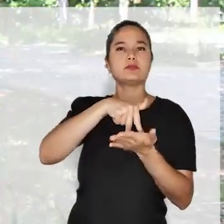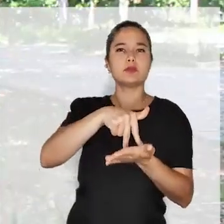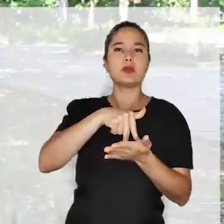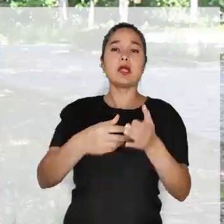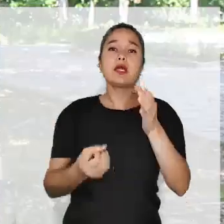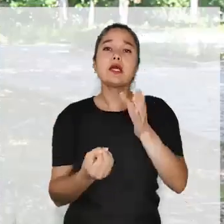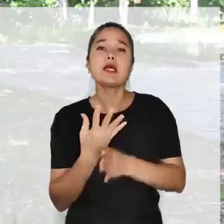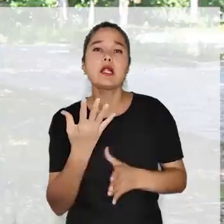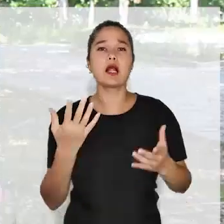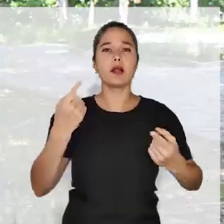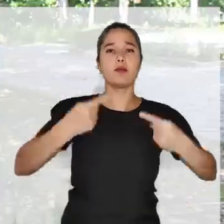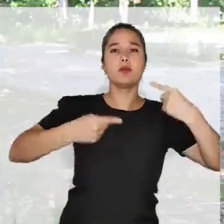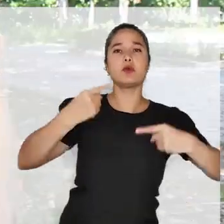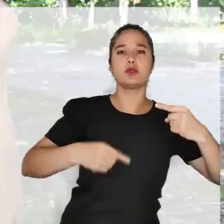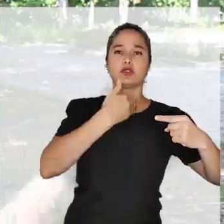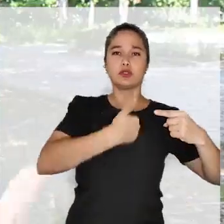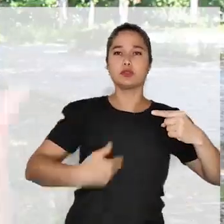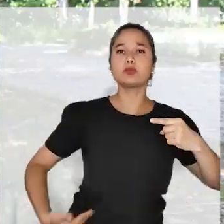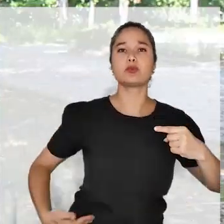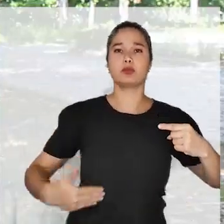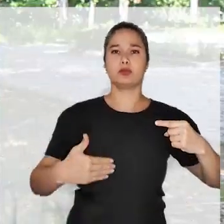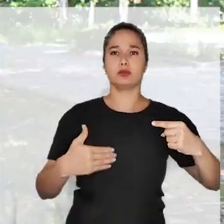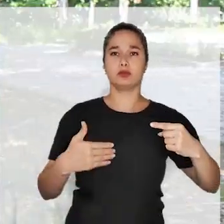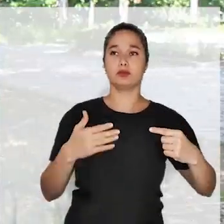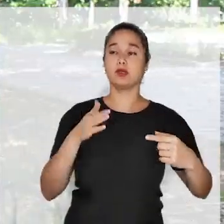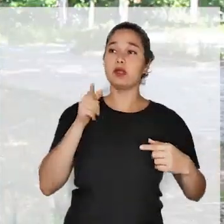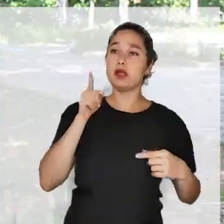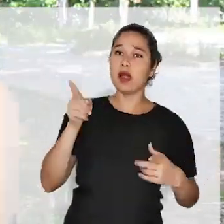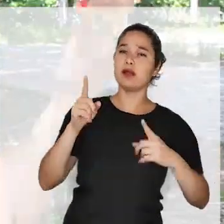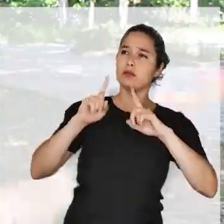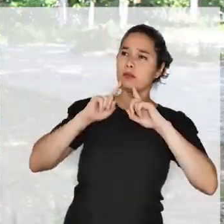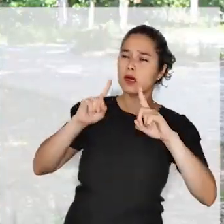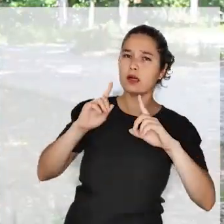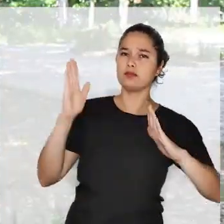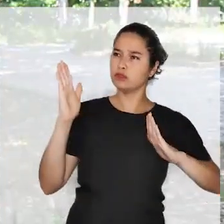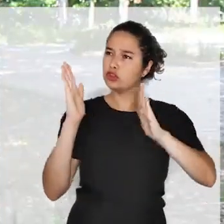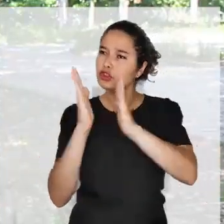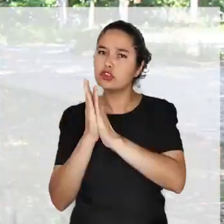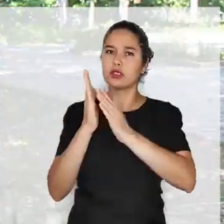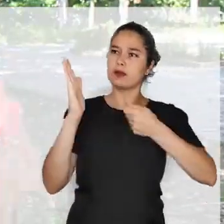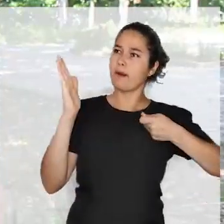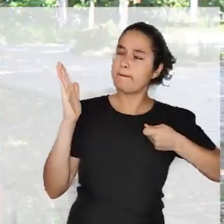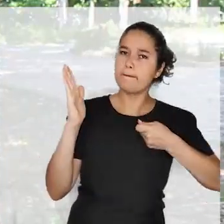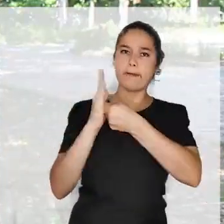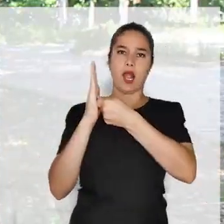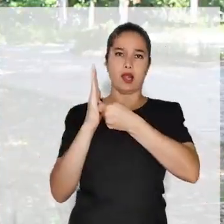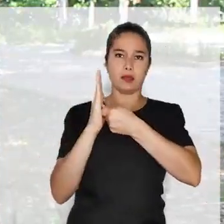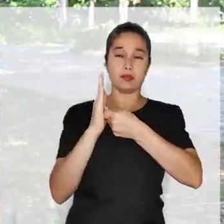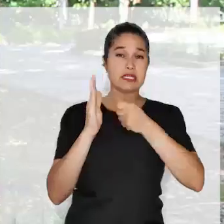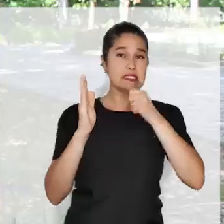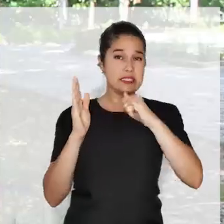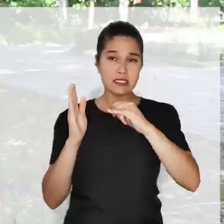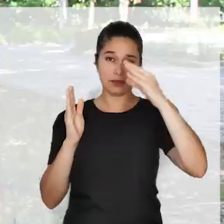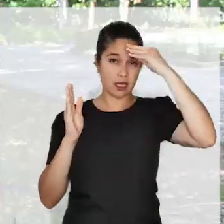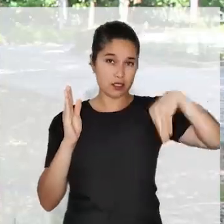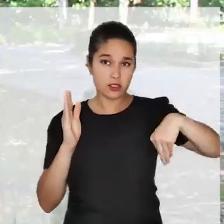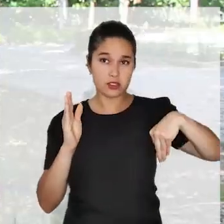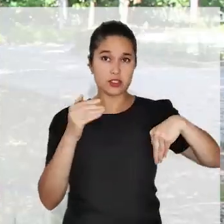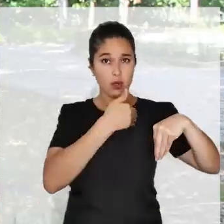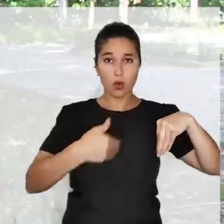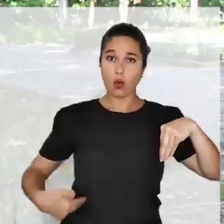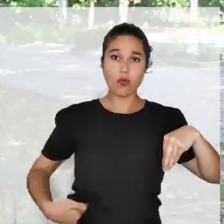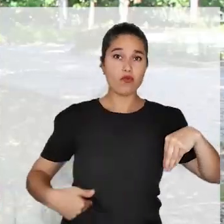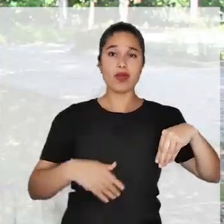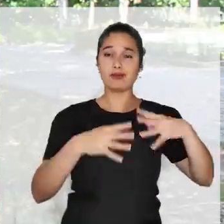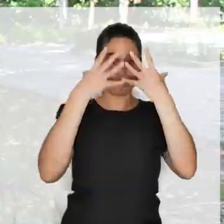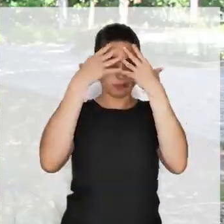cultura. E é para a gente persistir sempre isso ao governo, porque senão eles não apresentam. Então essa palavra é muito importante,